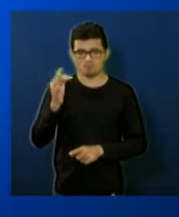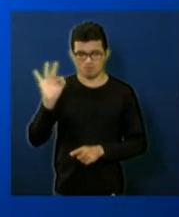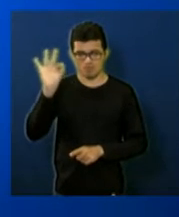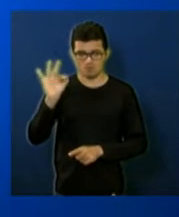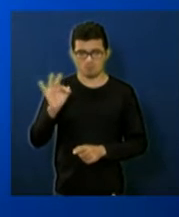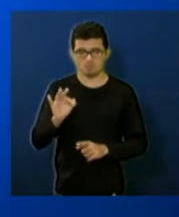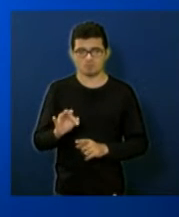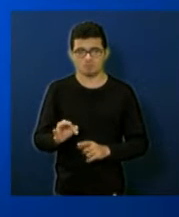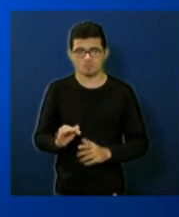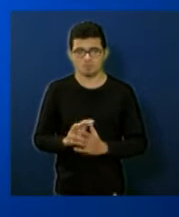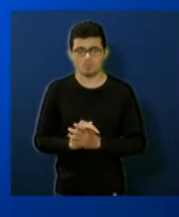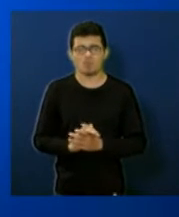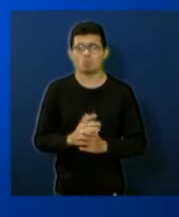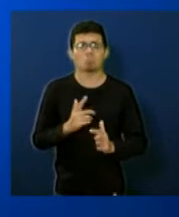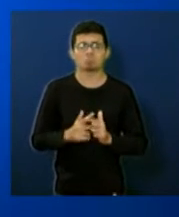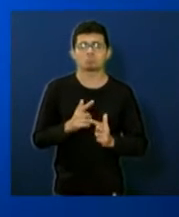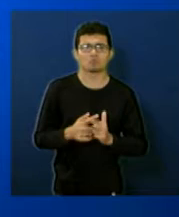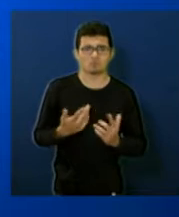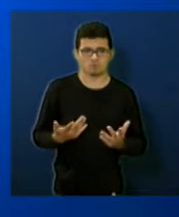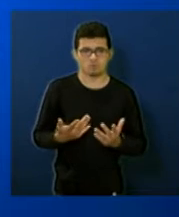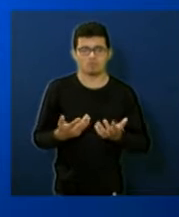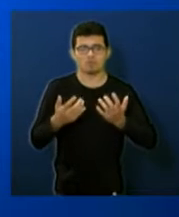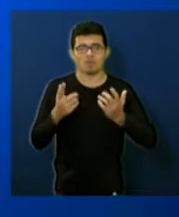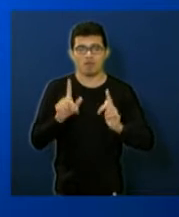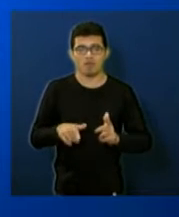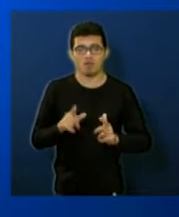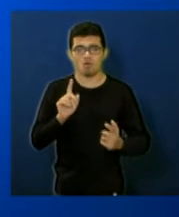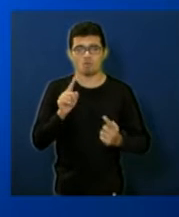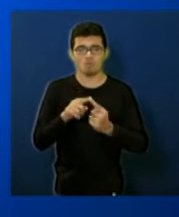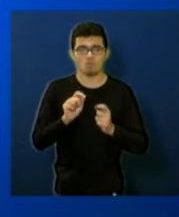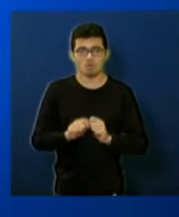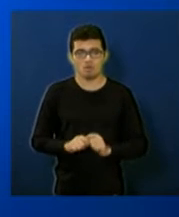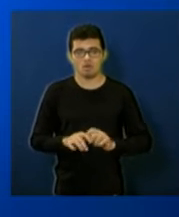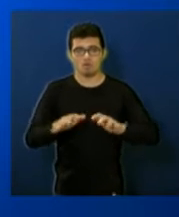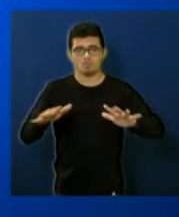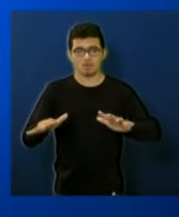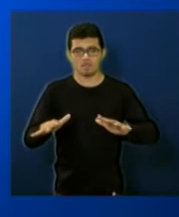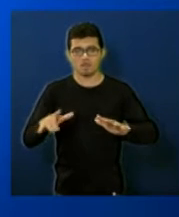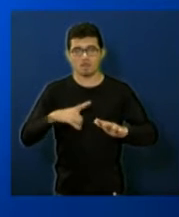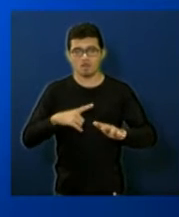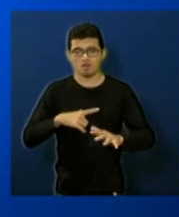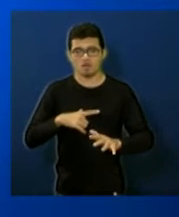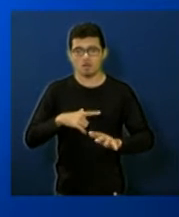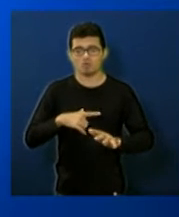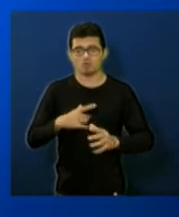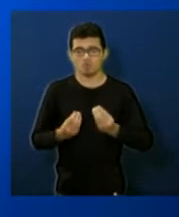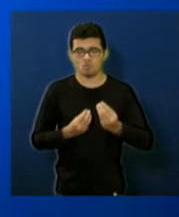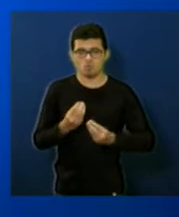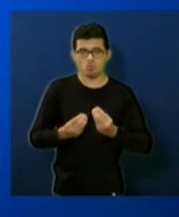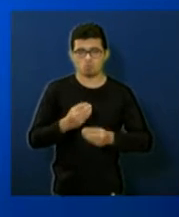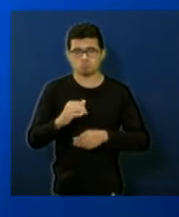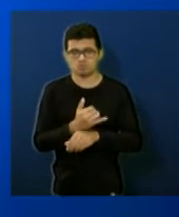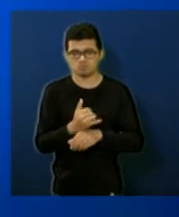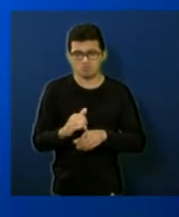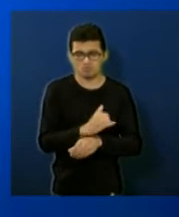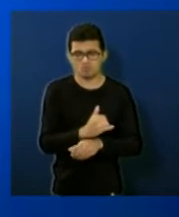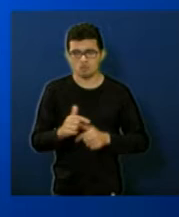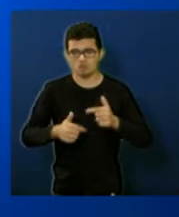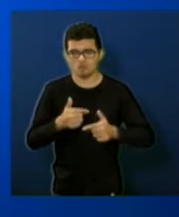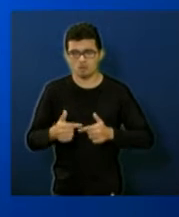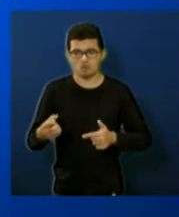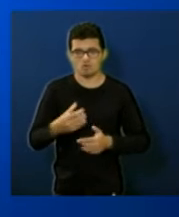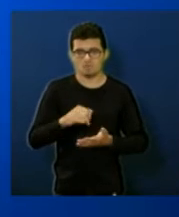A justificativa do programa é ampliar a capacidade operacional da secretaria, visando melhorias qualitativas e quantitativas